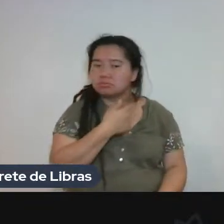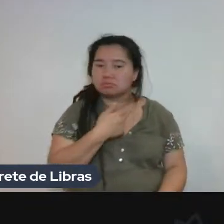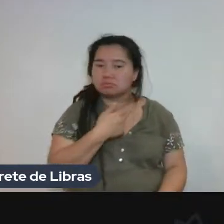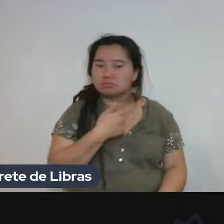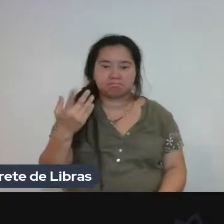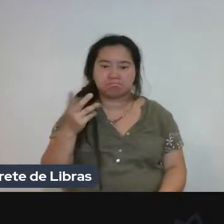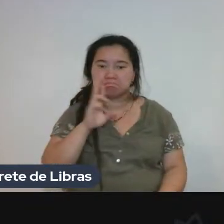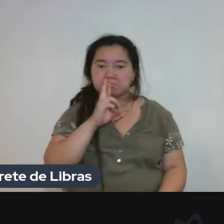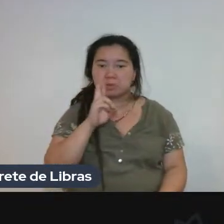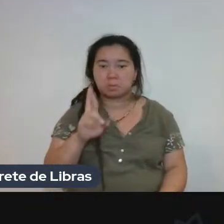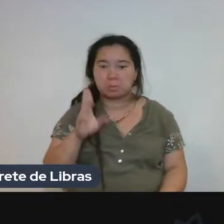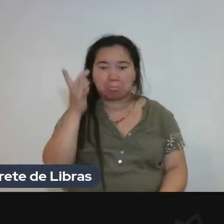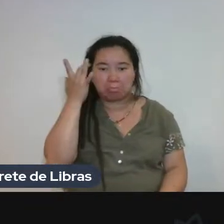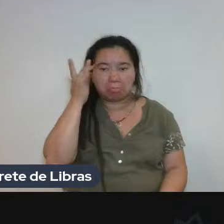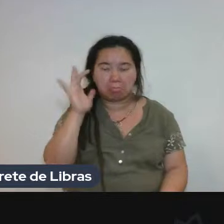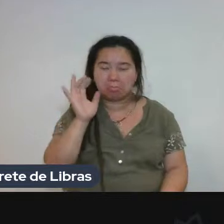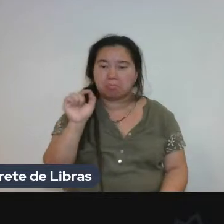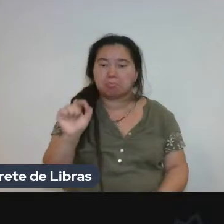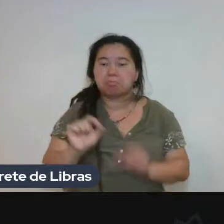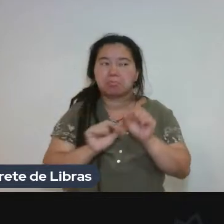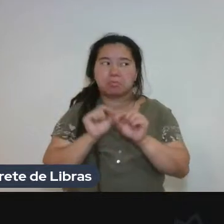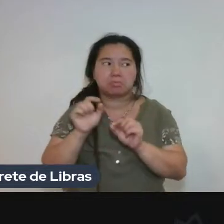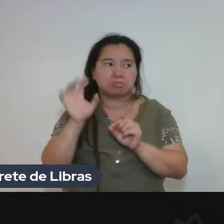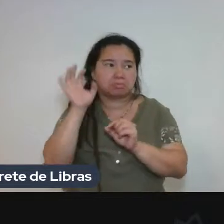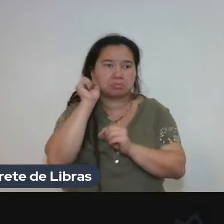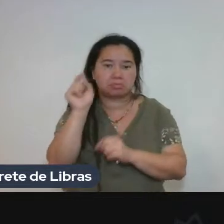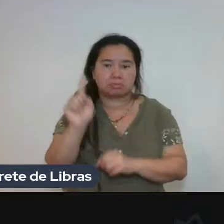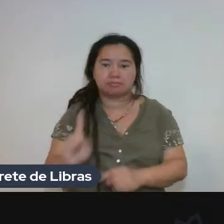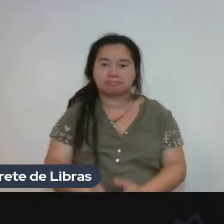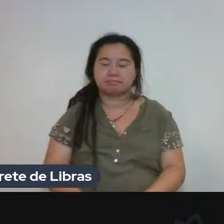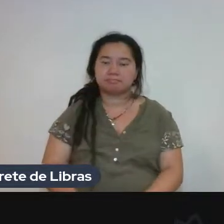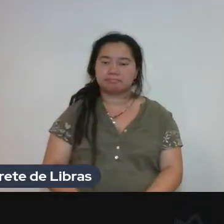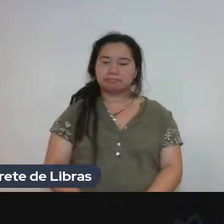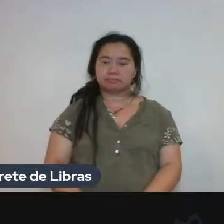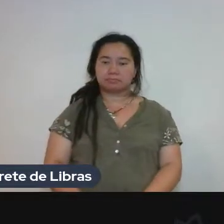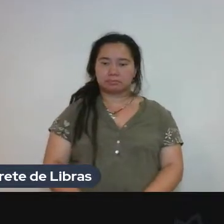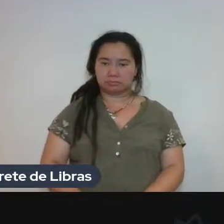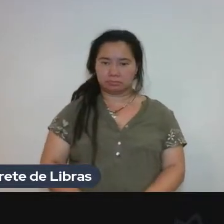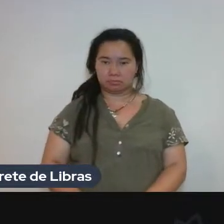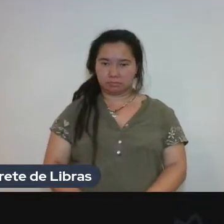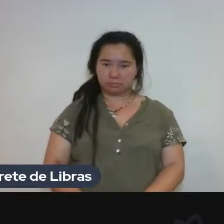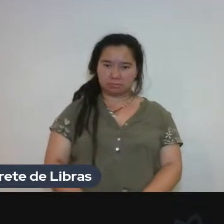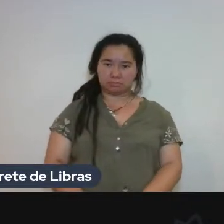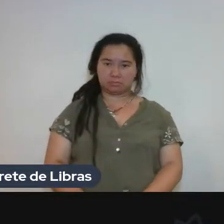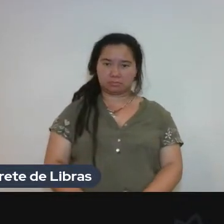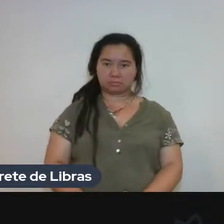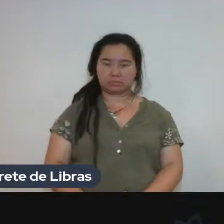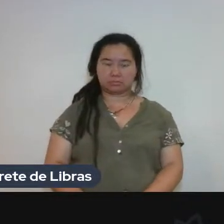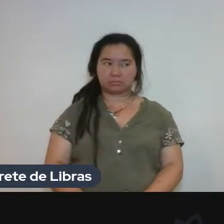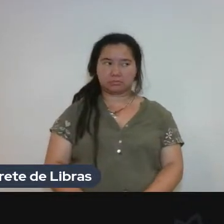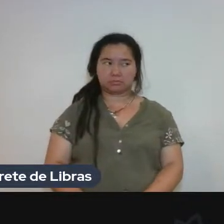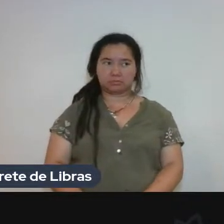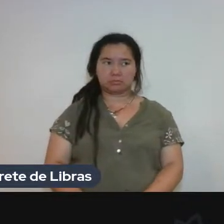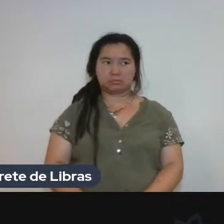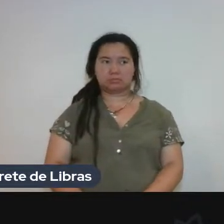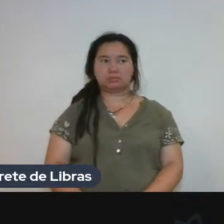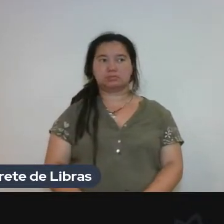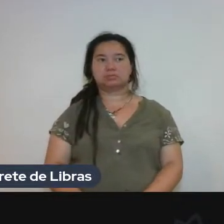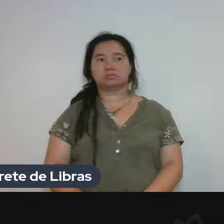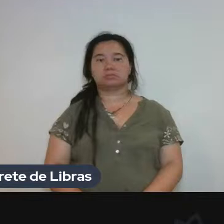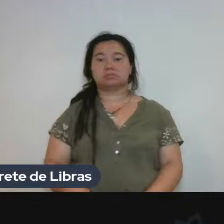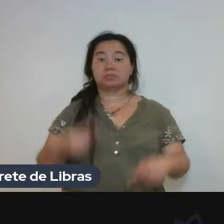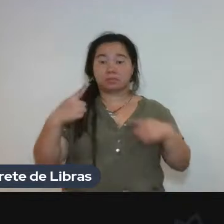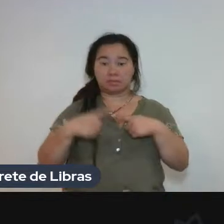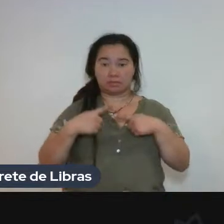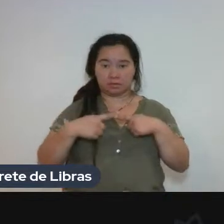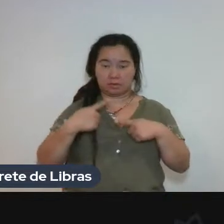Então, se você quiser citar os tradutores, Porque é uma recomendação que a gente sempre faz, né? Que a gente